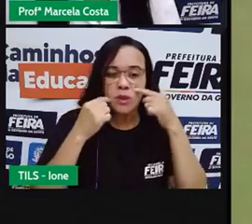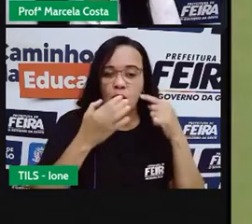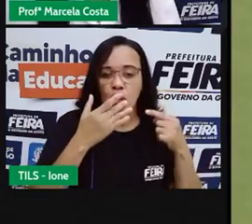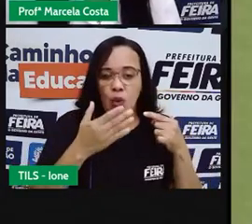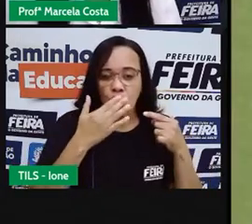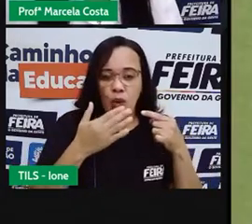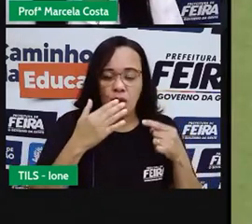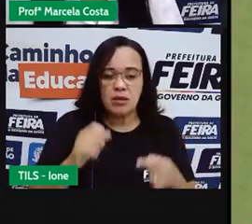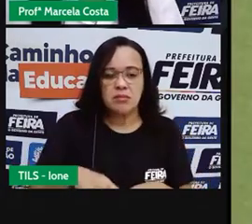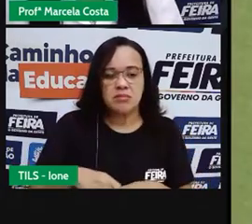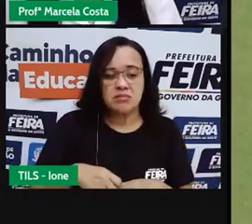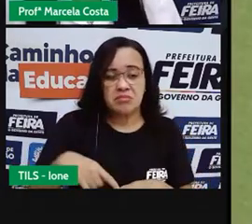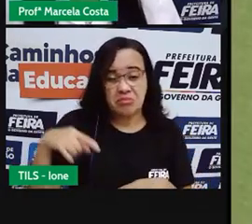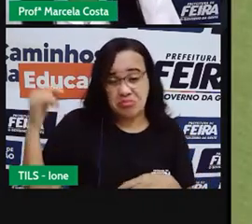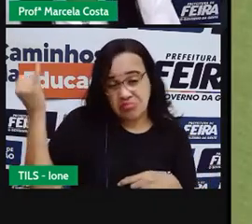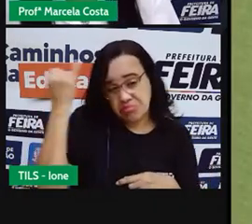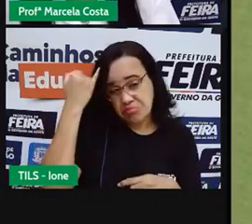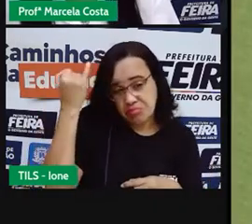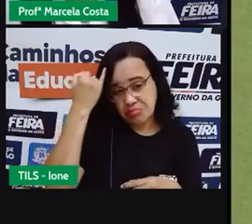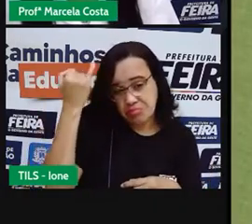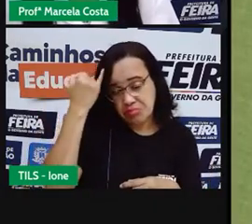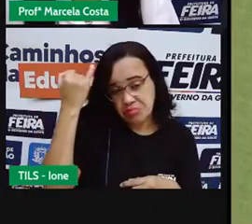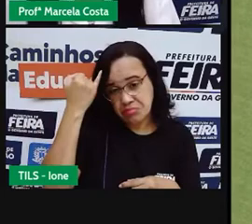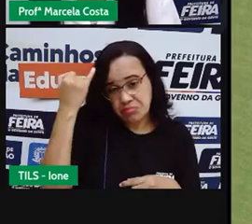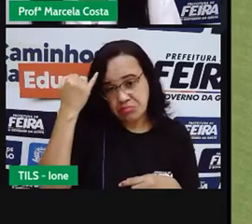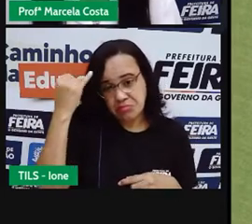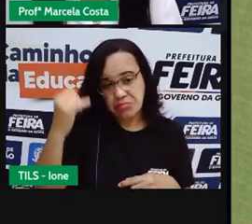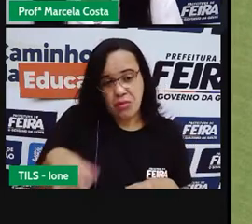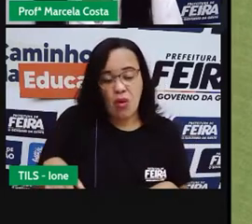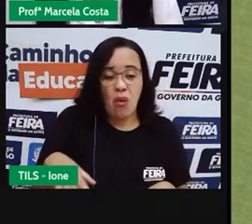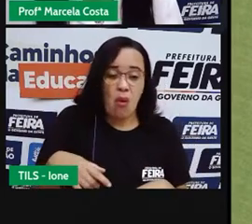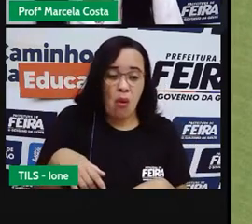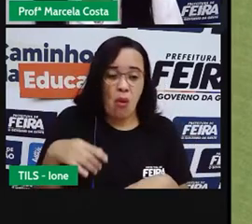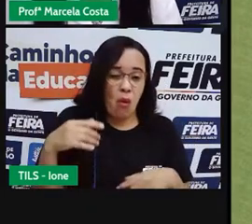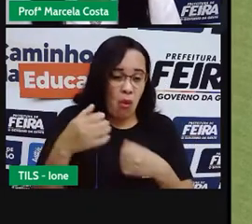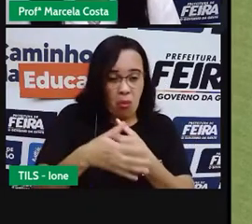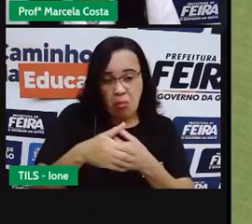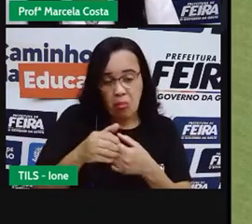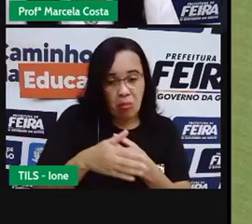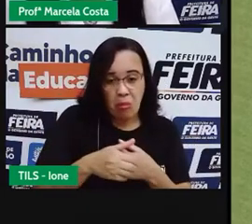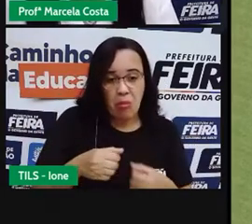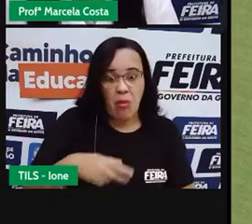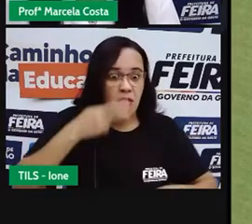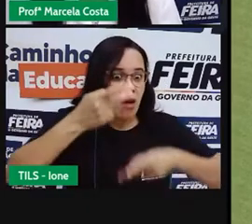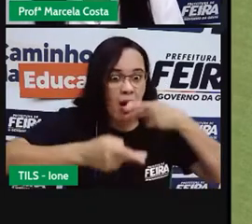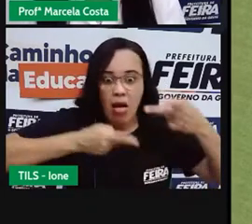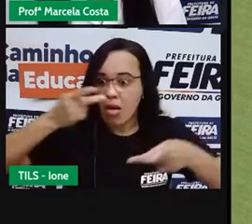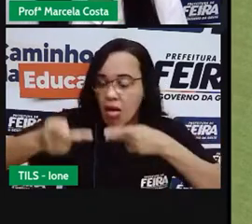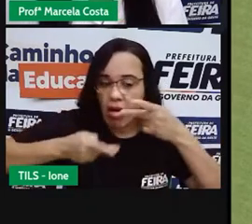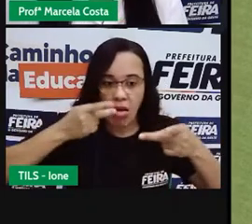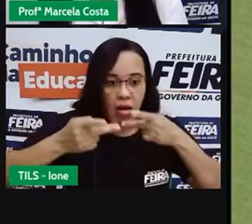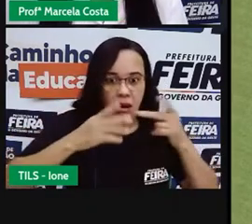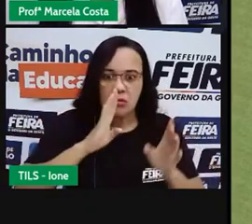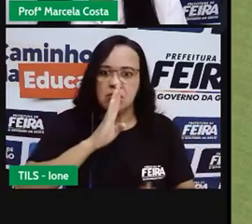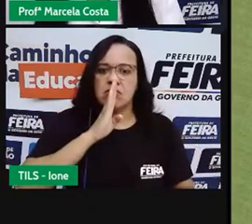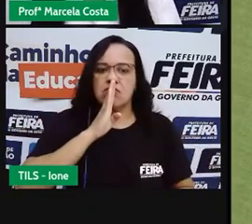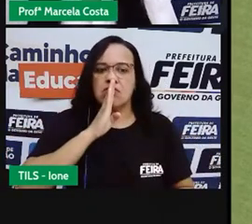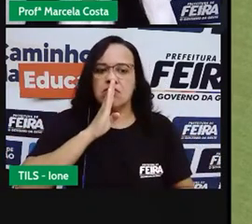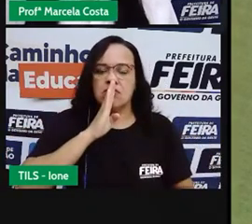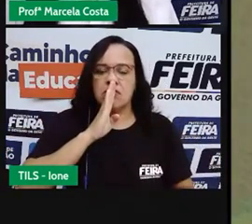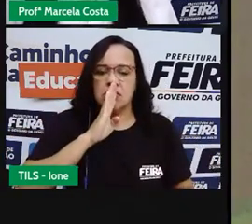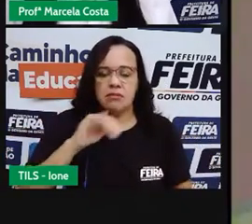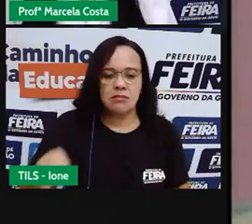Um é preguiçoso, outro é animado, um é falante, o outro é calado.